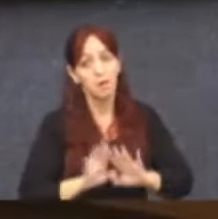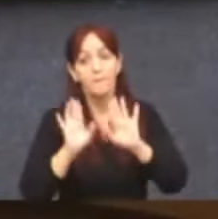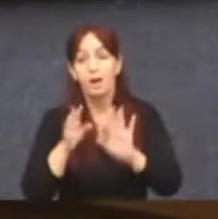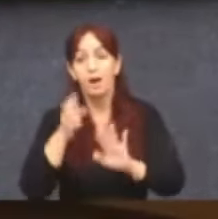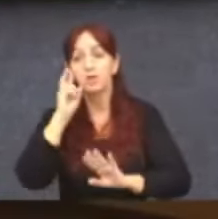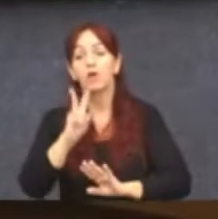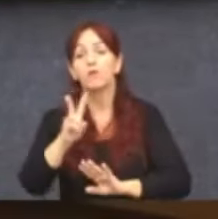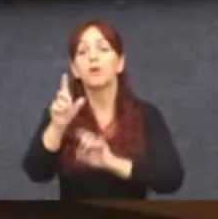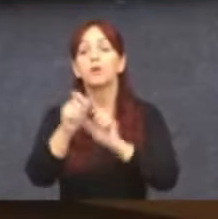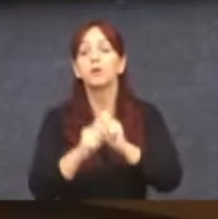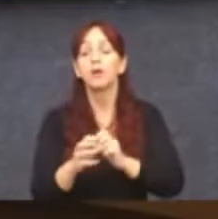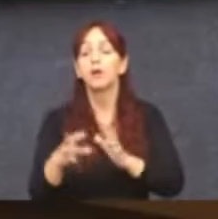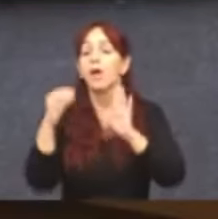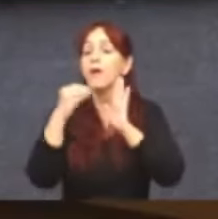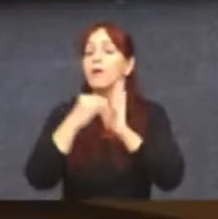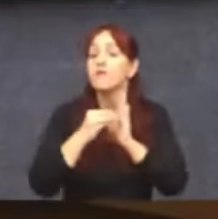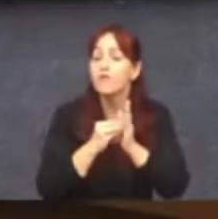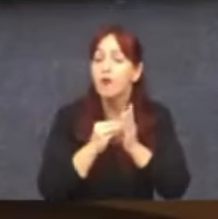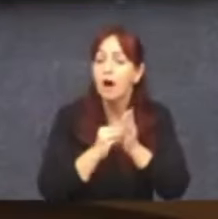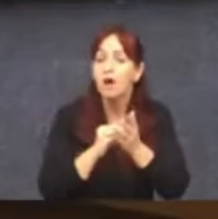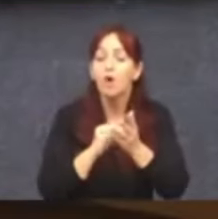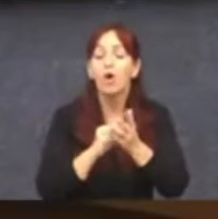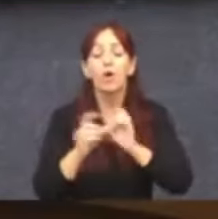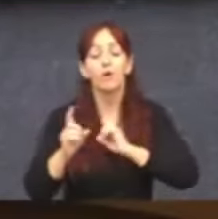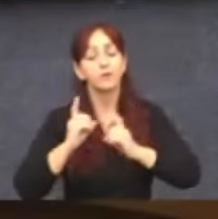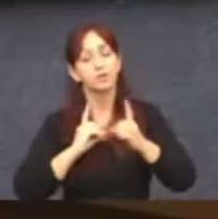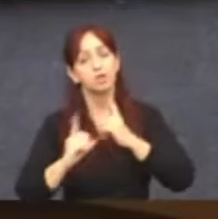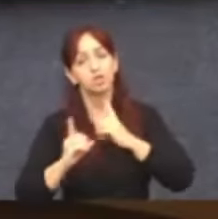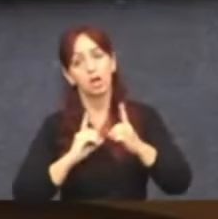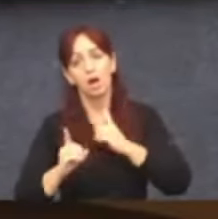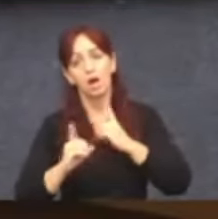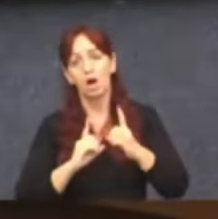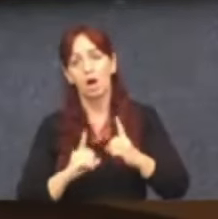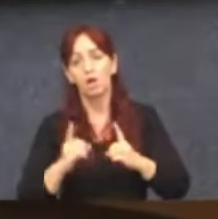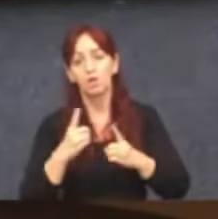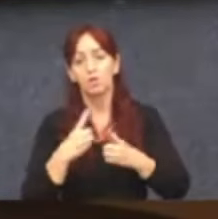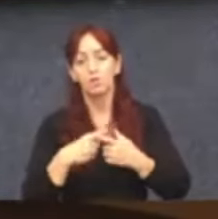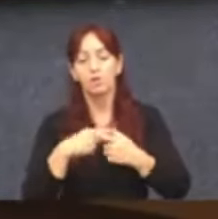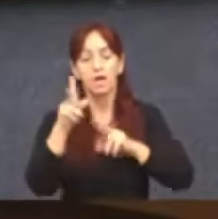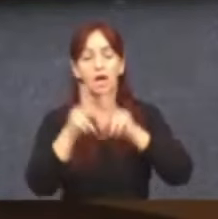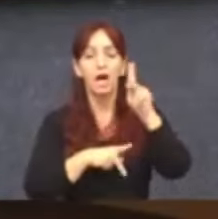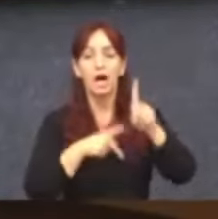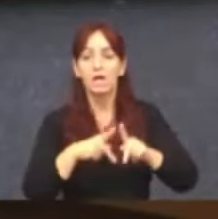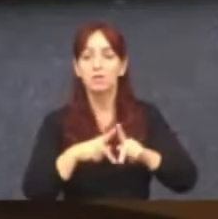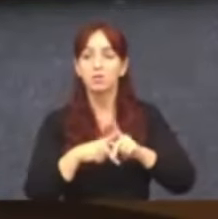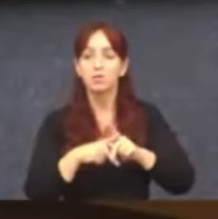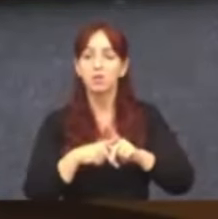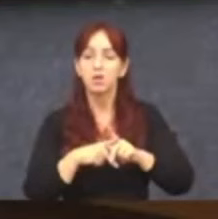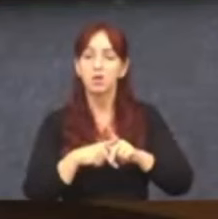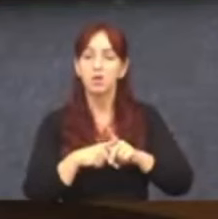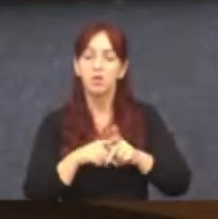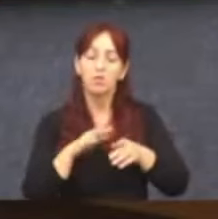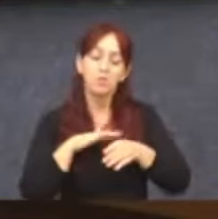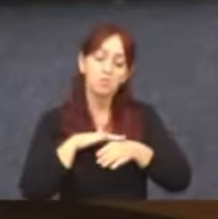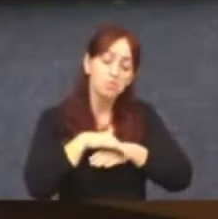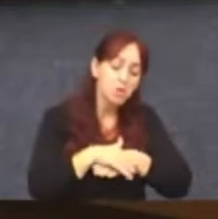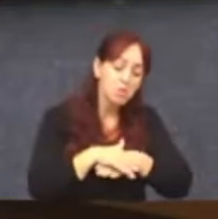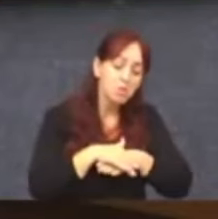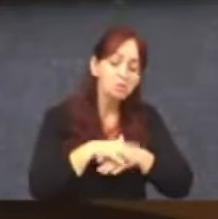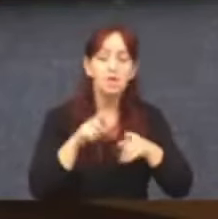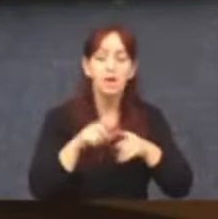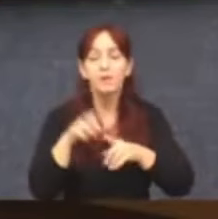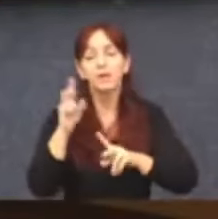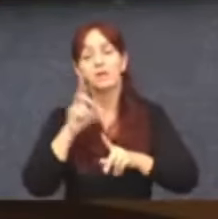ausência de diálogo orientado, de fato, por aqueles que baixam a cabeça para a prefeitura e aqueles que questionam a